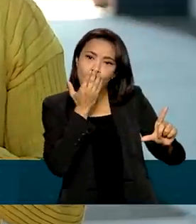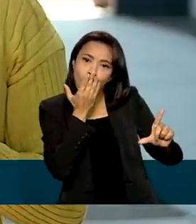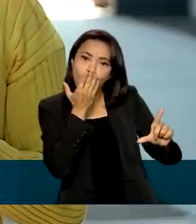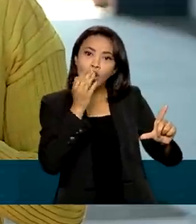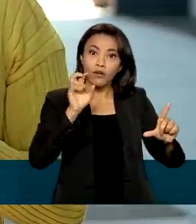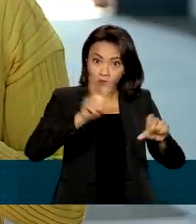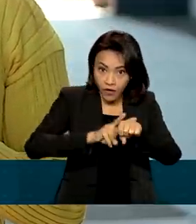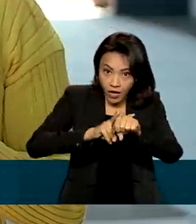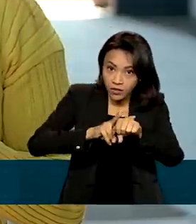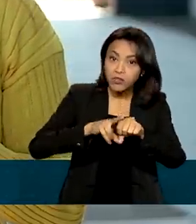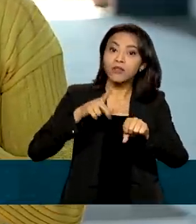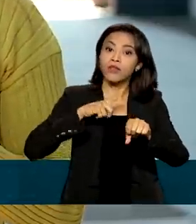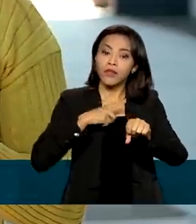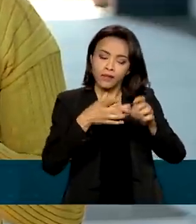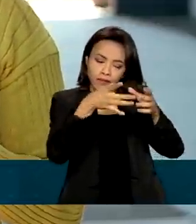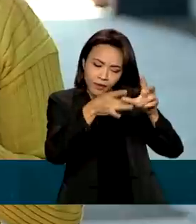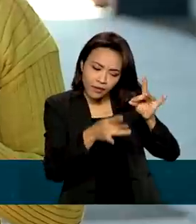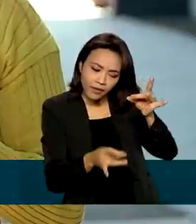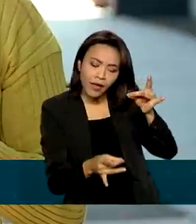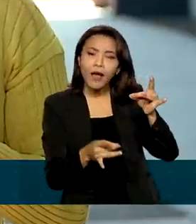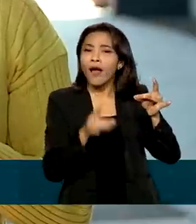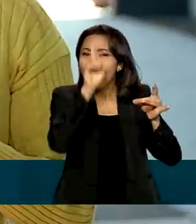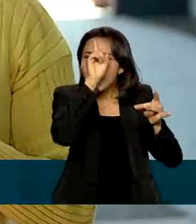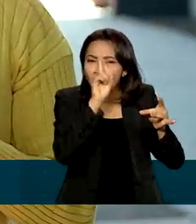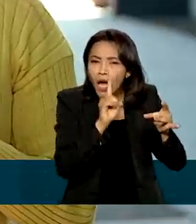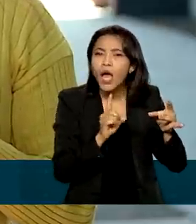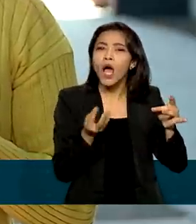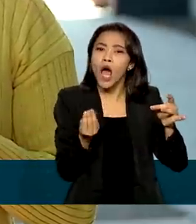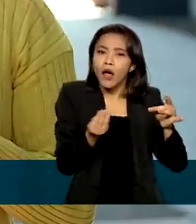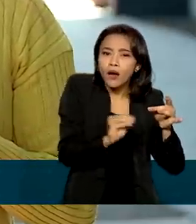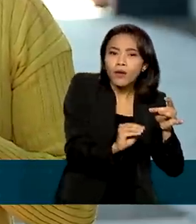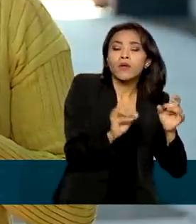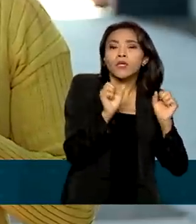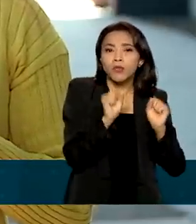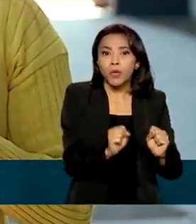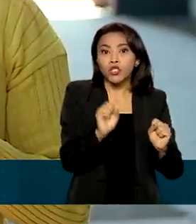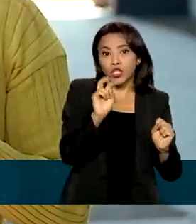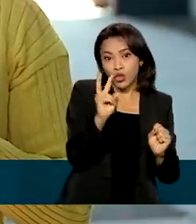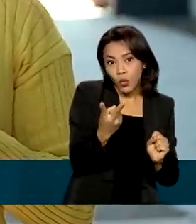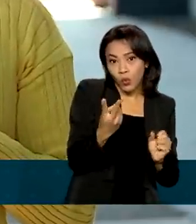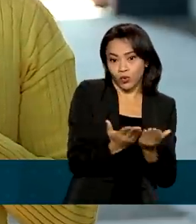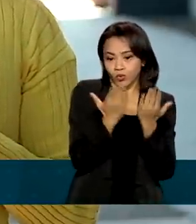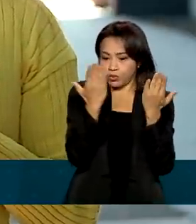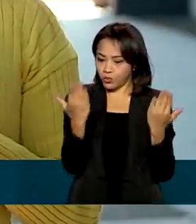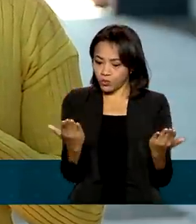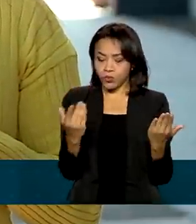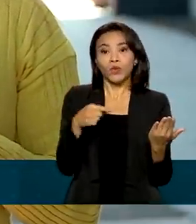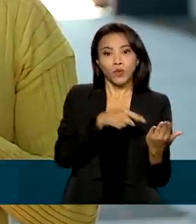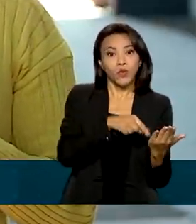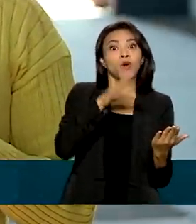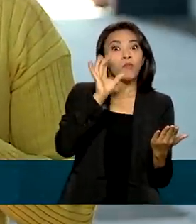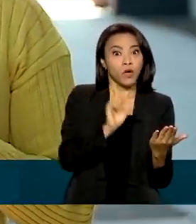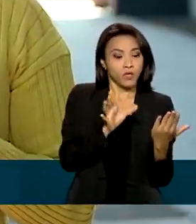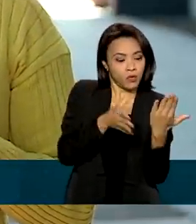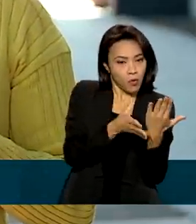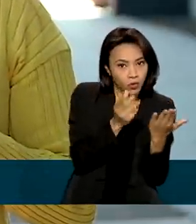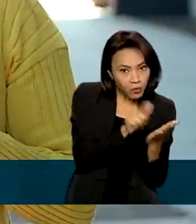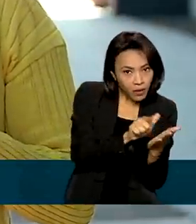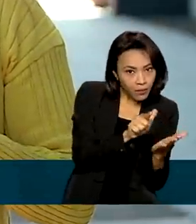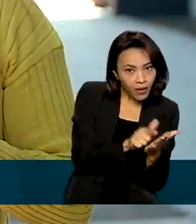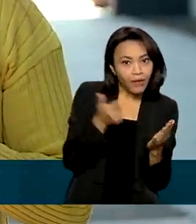Além do verde, terá detalhes em amarelo e poderá ser expedida em dois formatos, o físico e o digital.